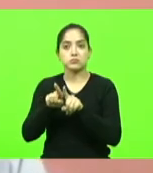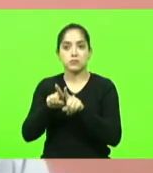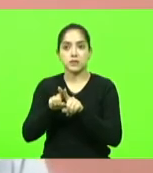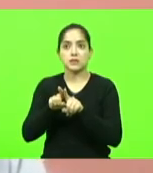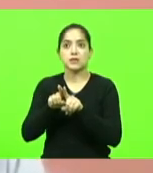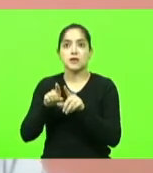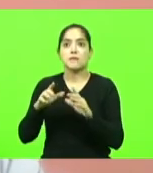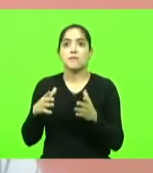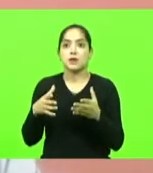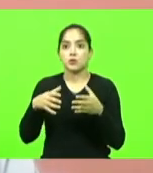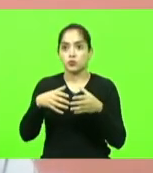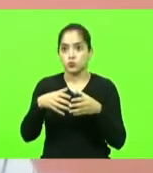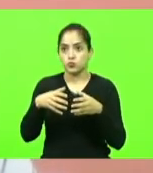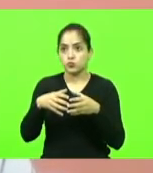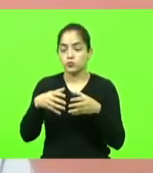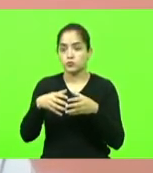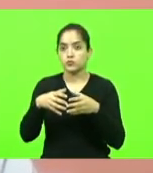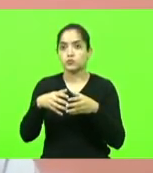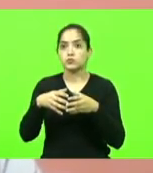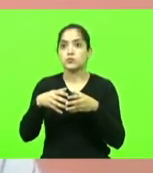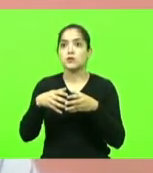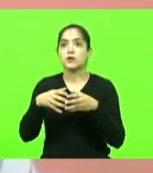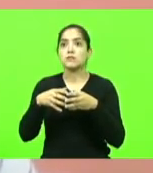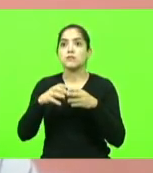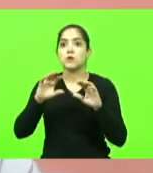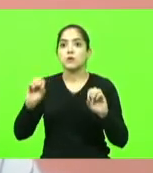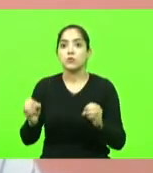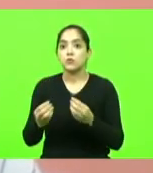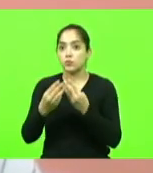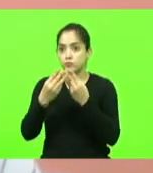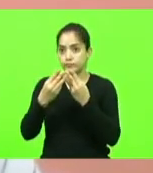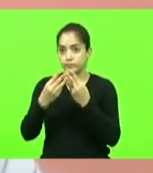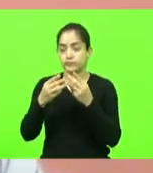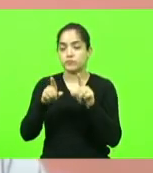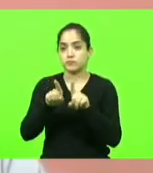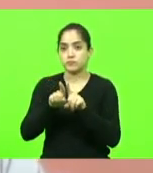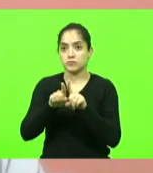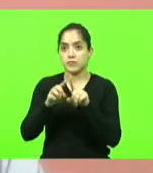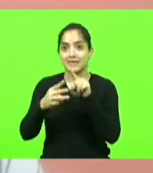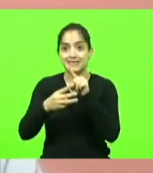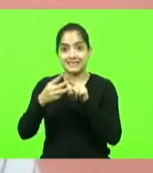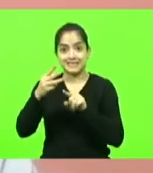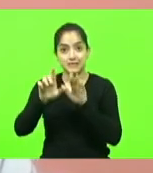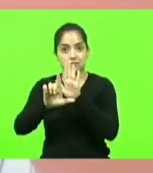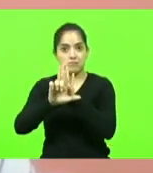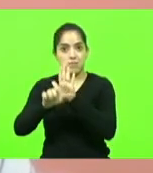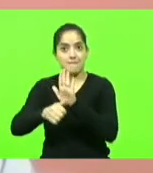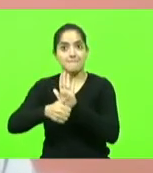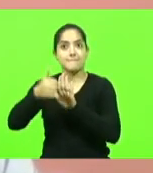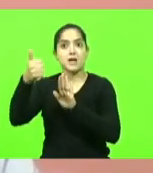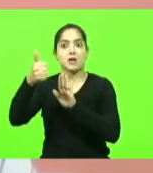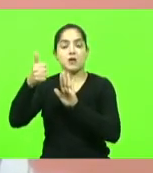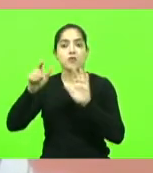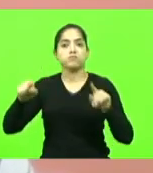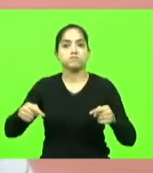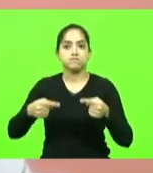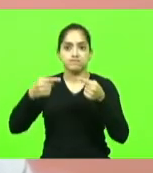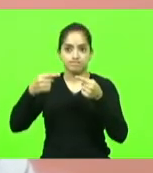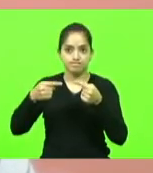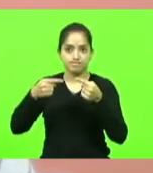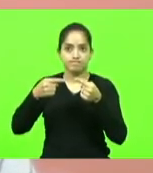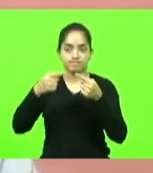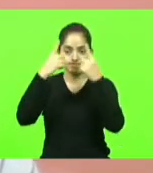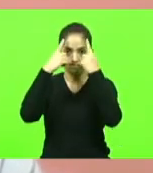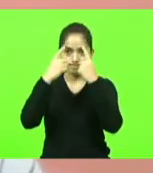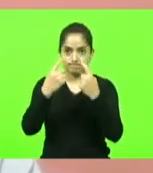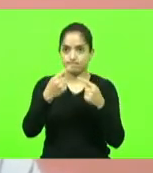organização das nações unidas uma das três melhores leis de enfrentamento à violência contra